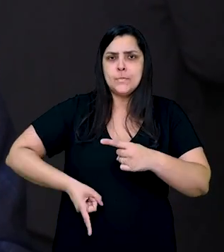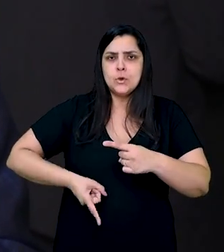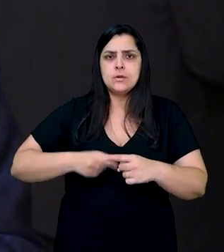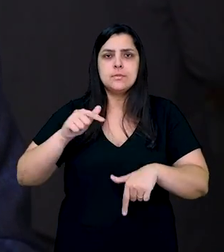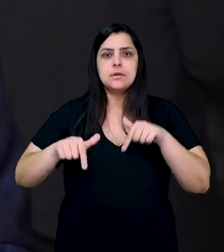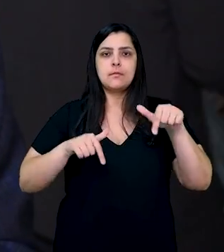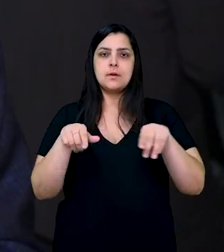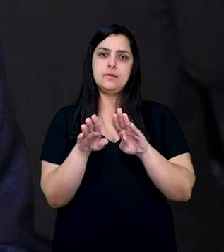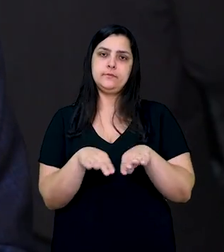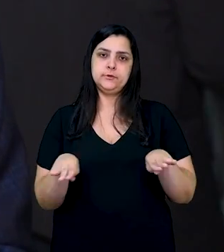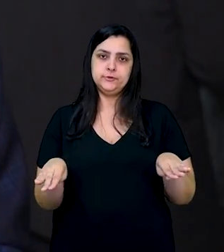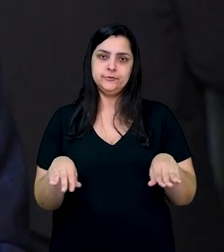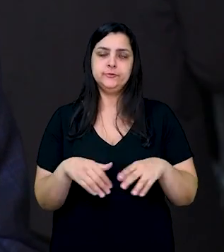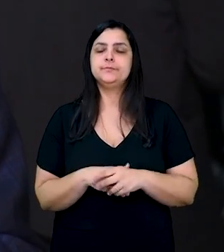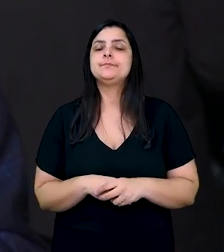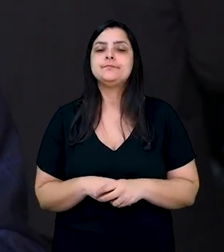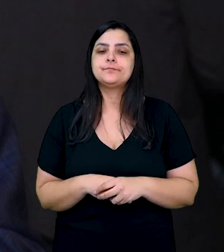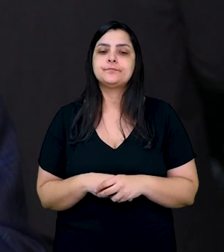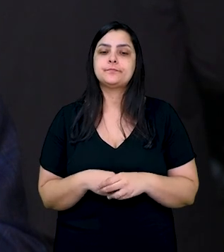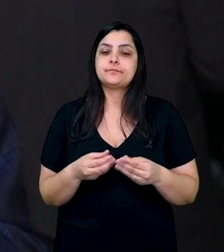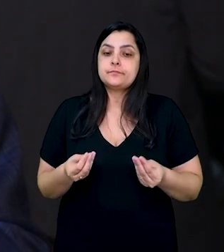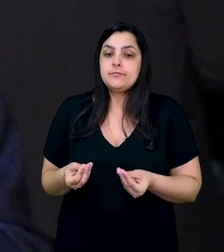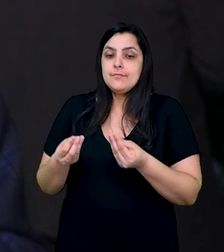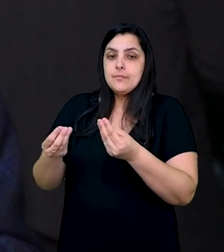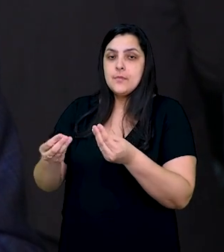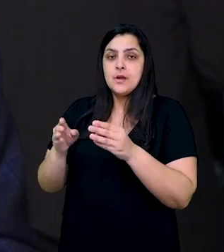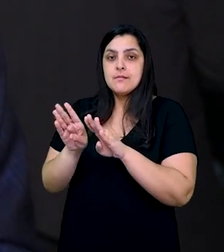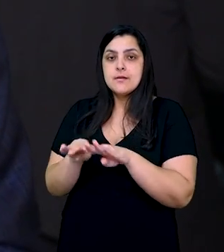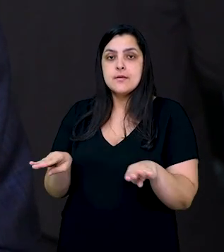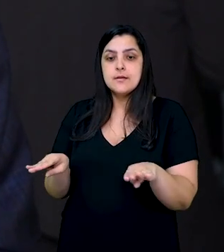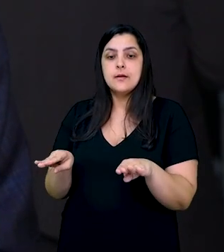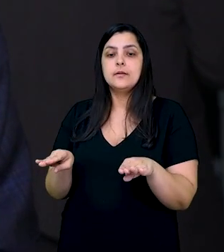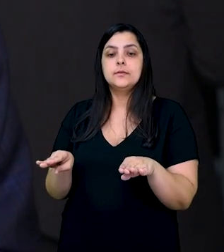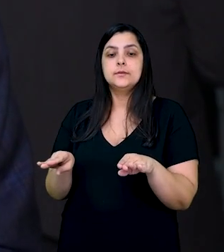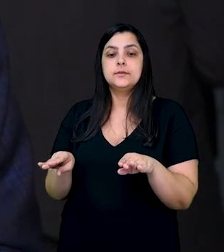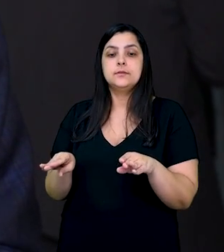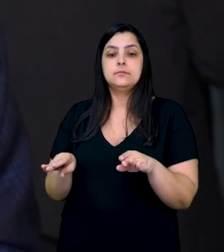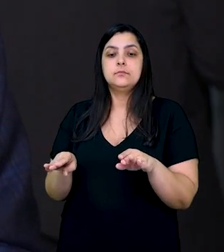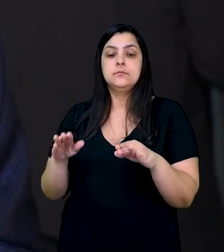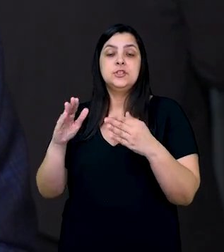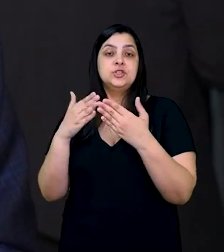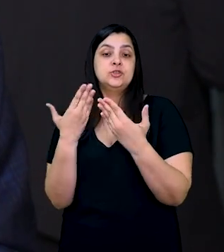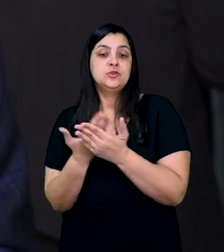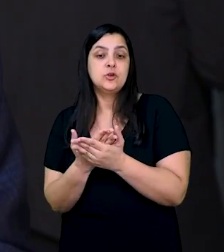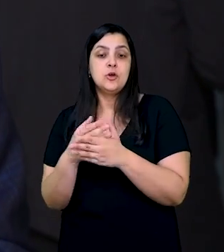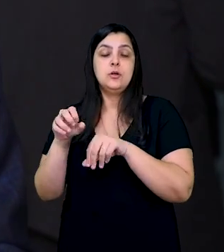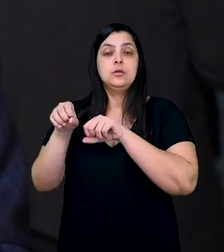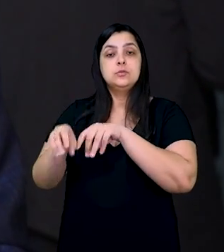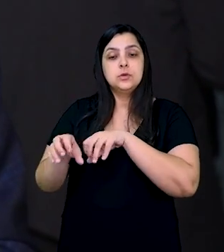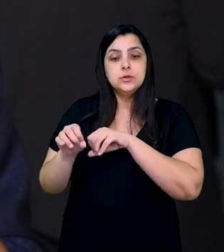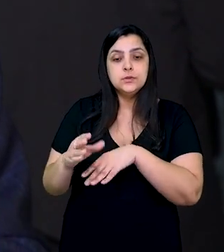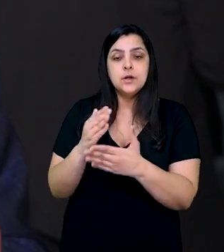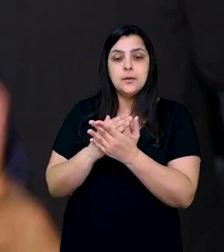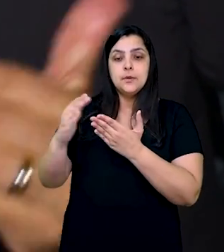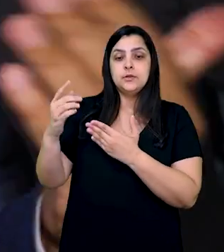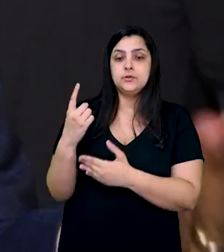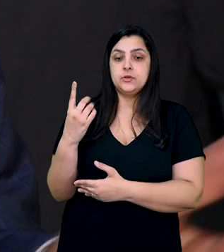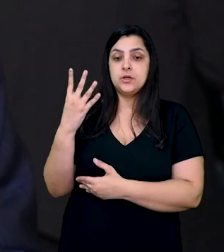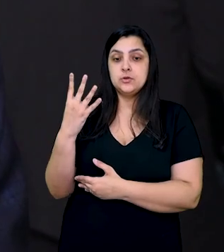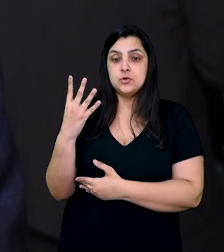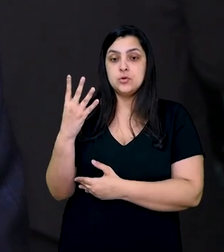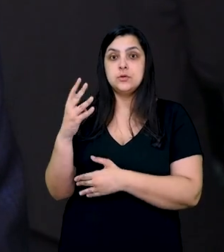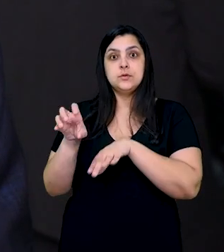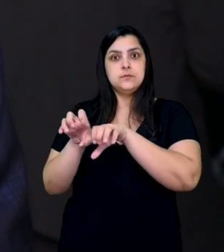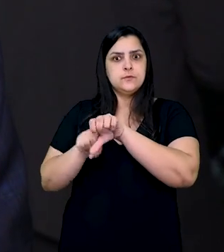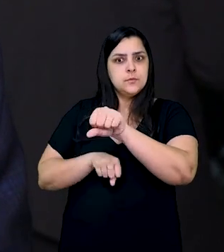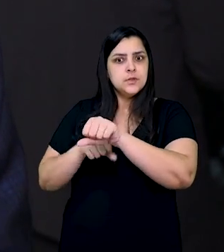proíbe o trabalho infantil e encaminhamento dessas crianças para a educação, inclusive a partir